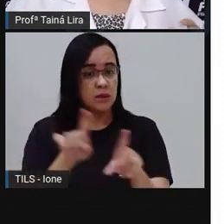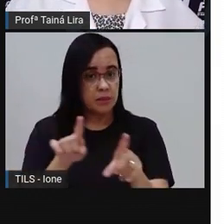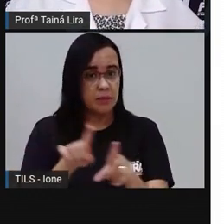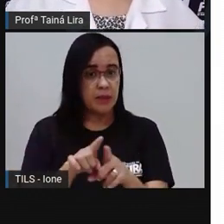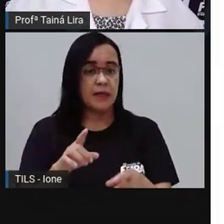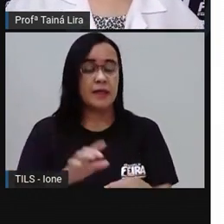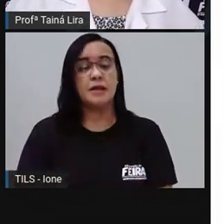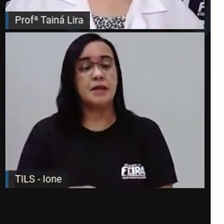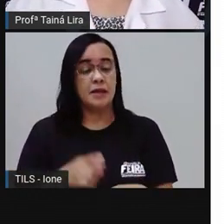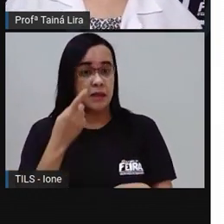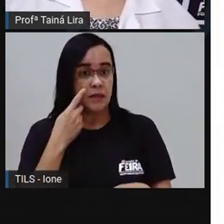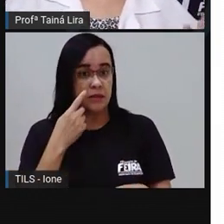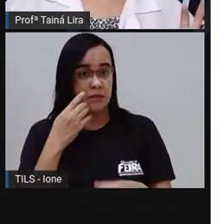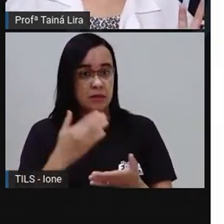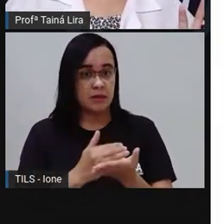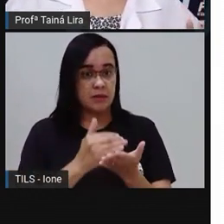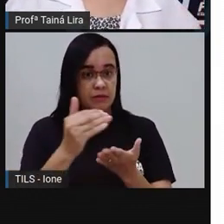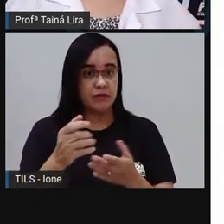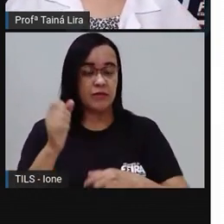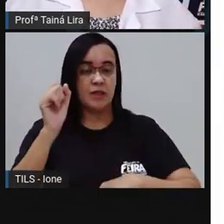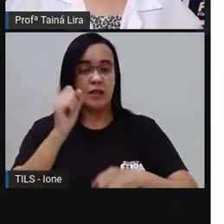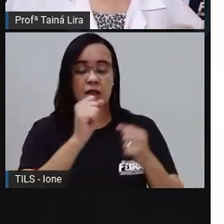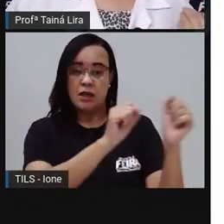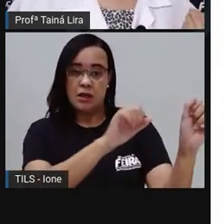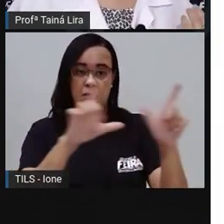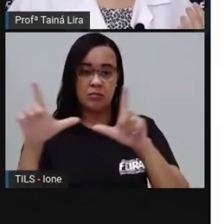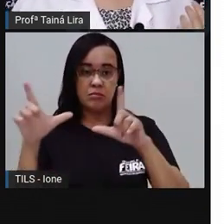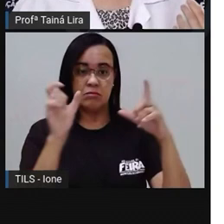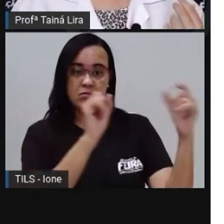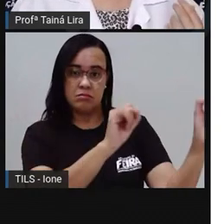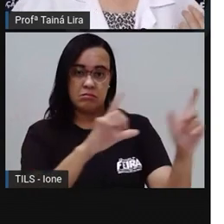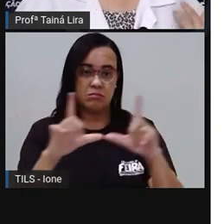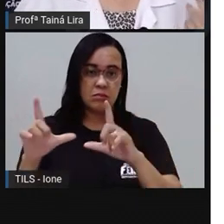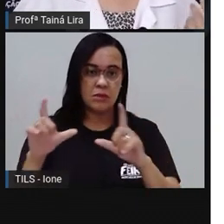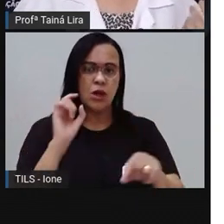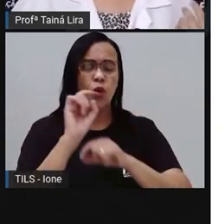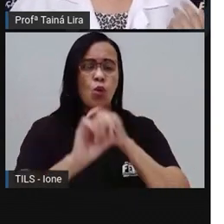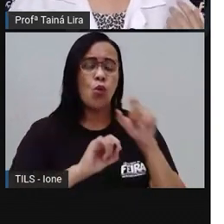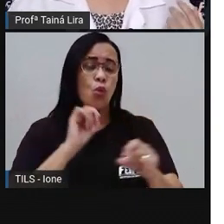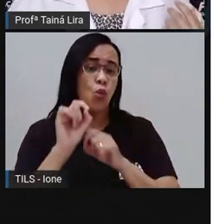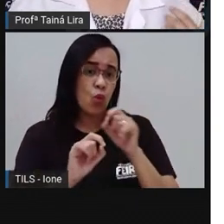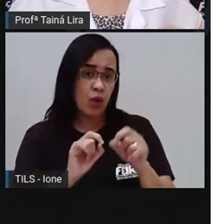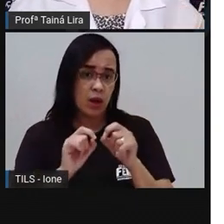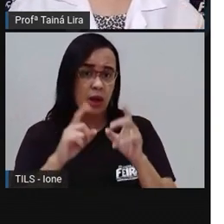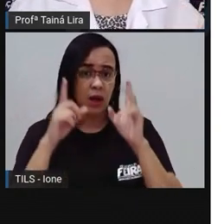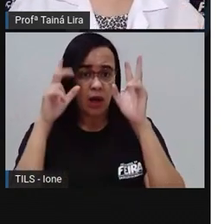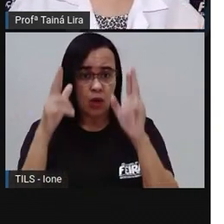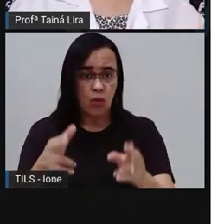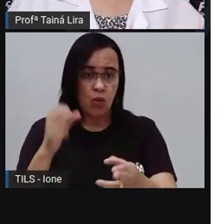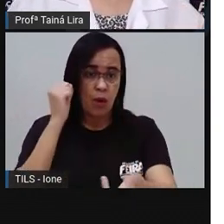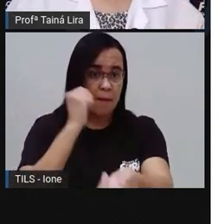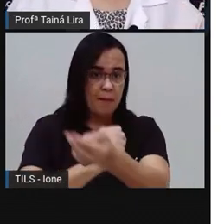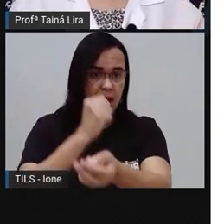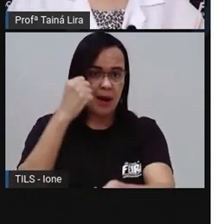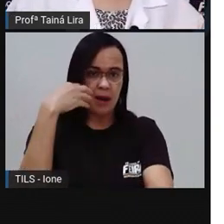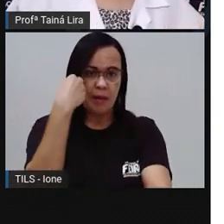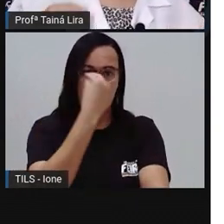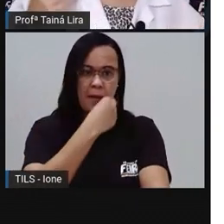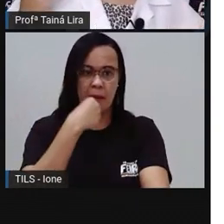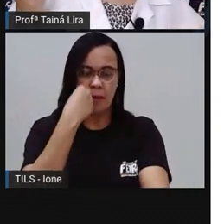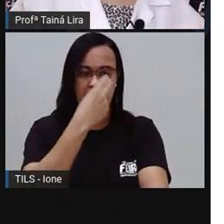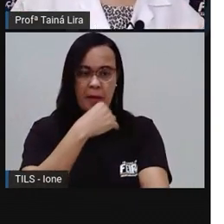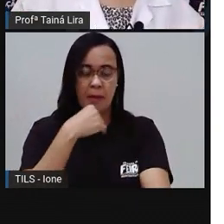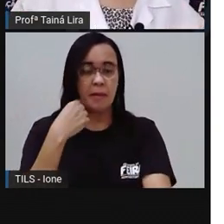explorar nos próximos slides. São as marcas na oralidade. O que é isso, Pró? Marcas na oralidade? Bom,